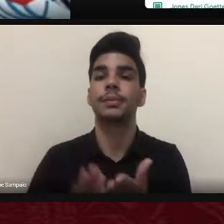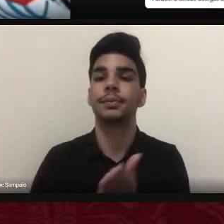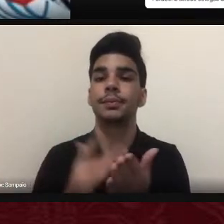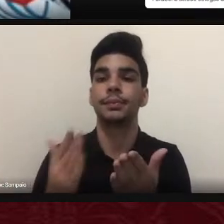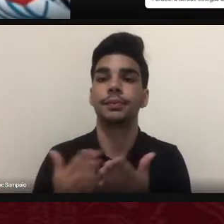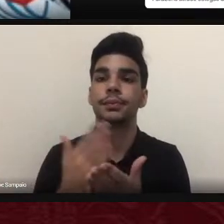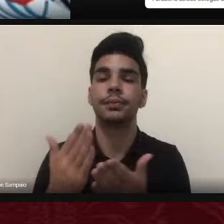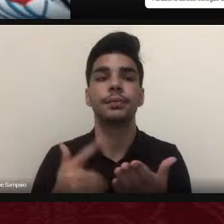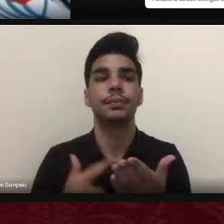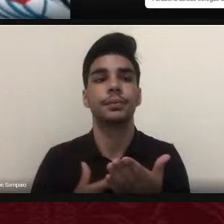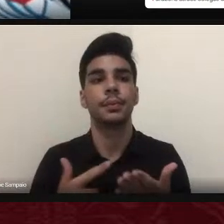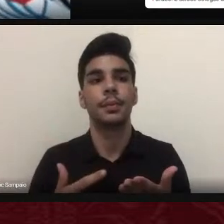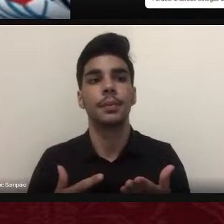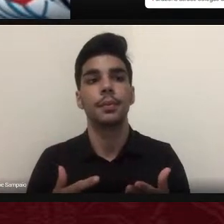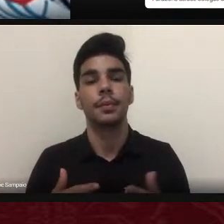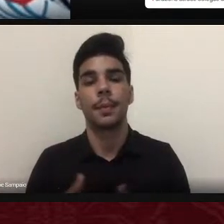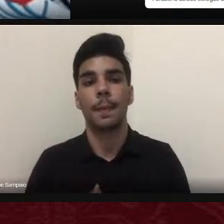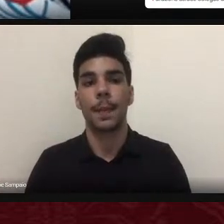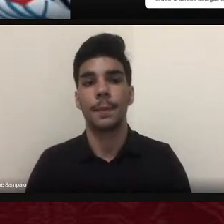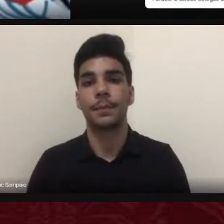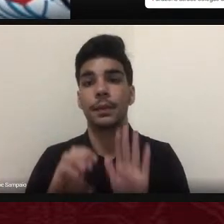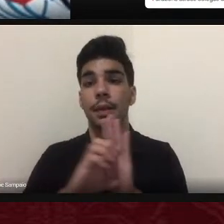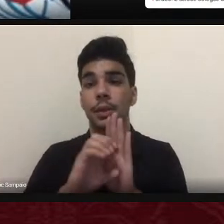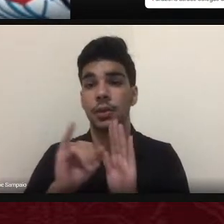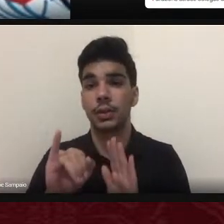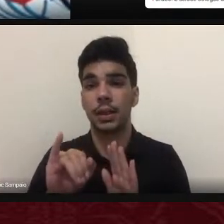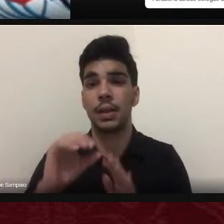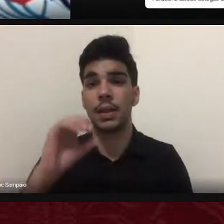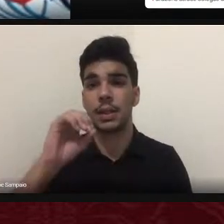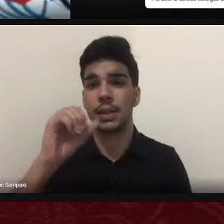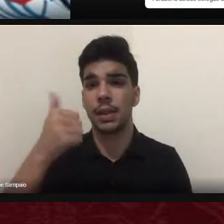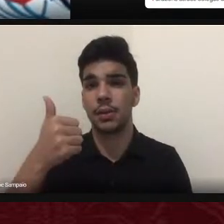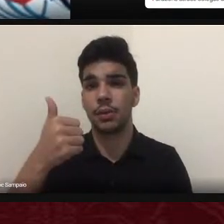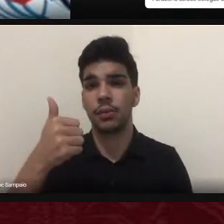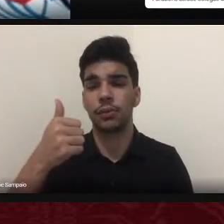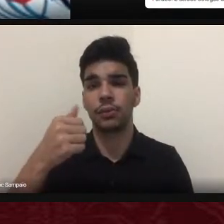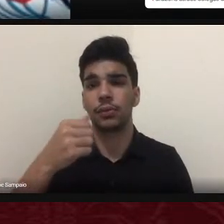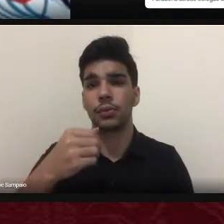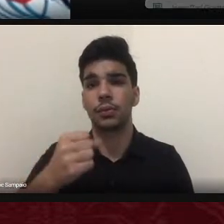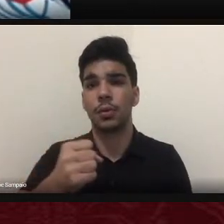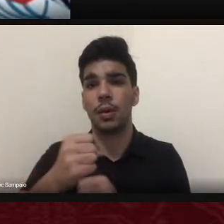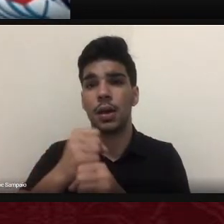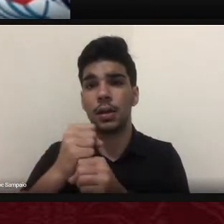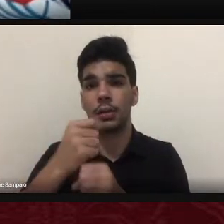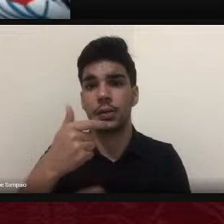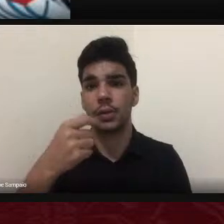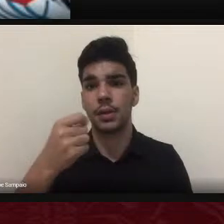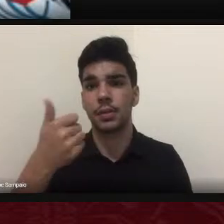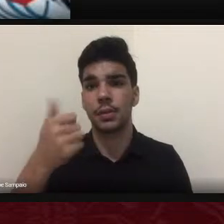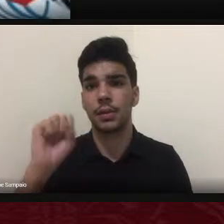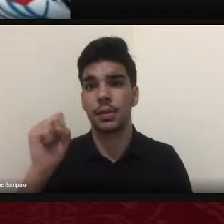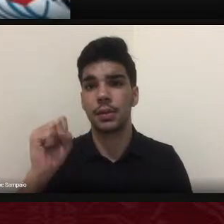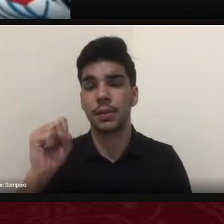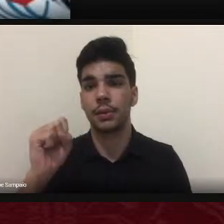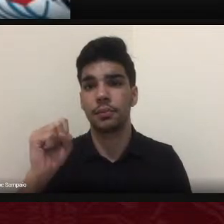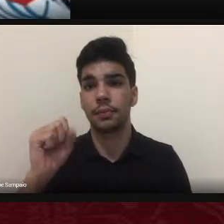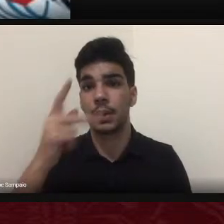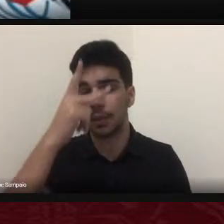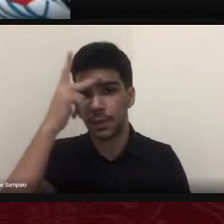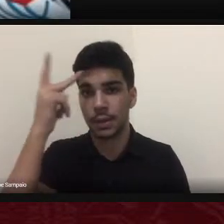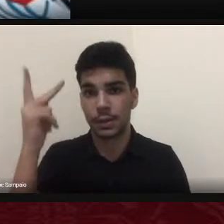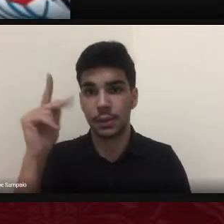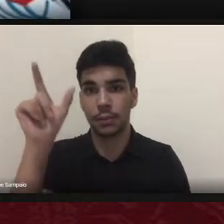comemorativas edital 01 de 2018 de autoria do professor Edgar